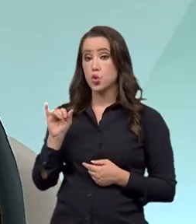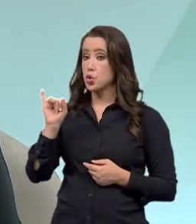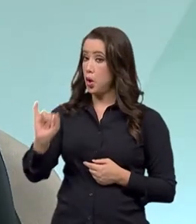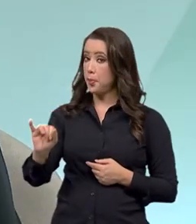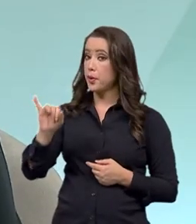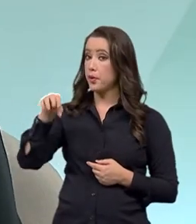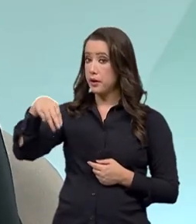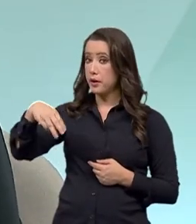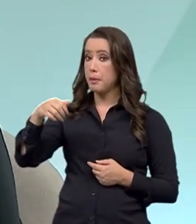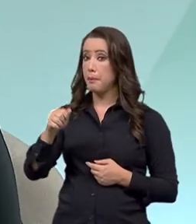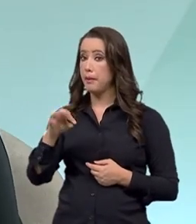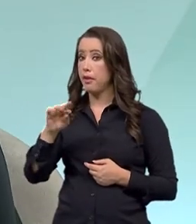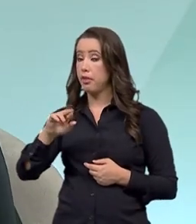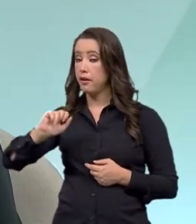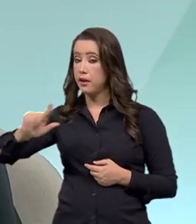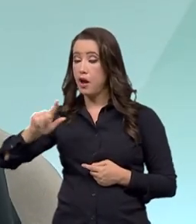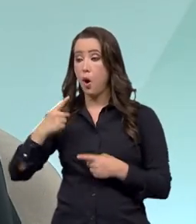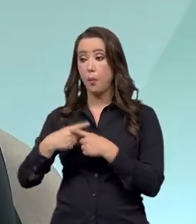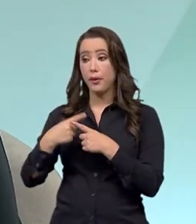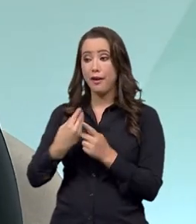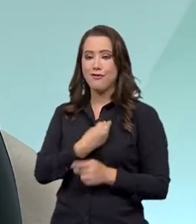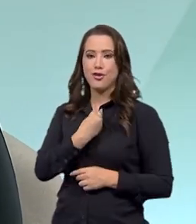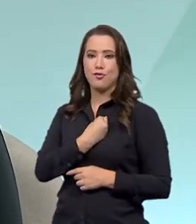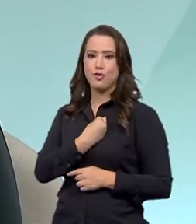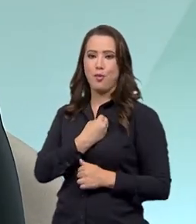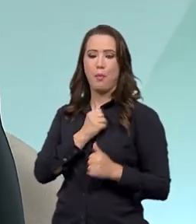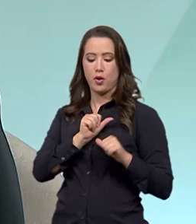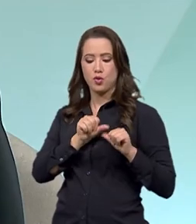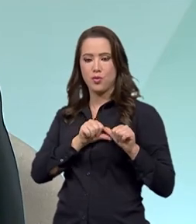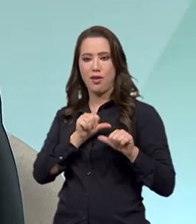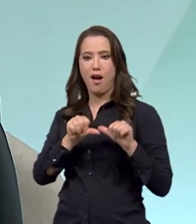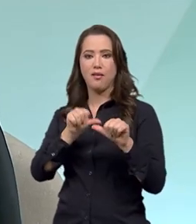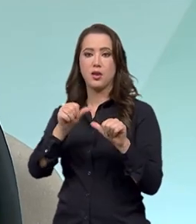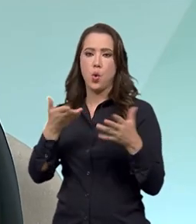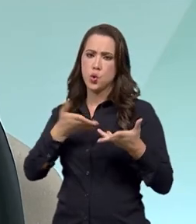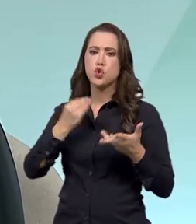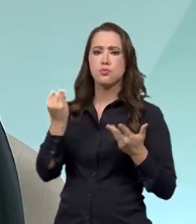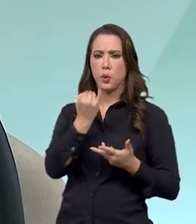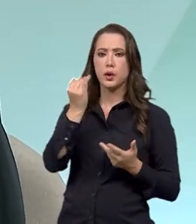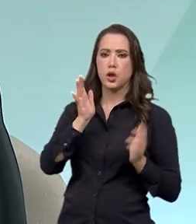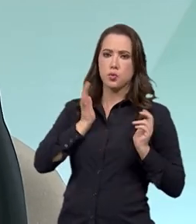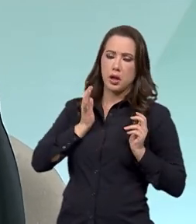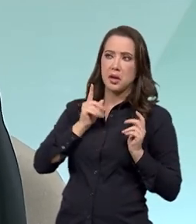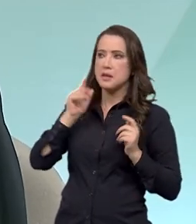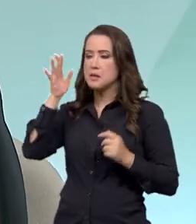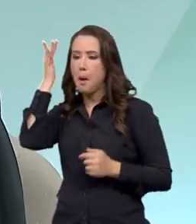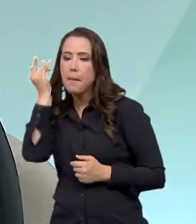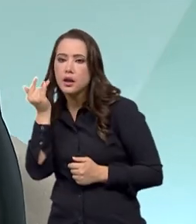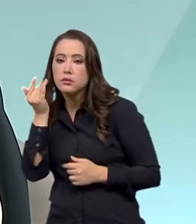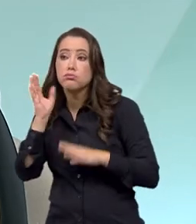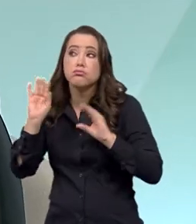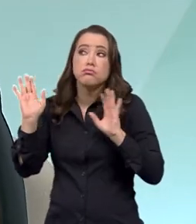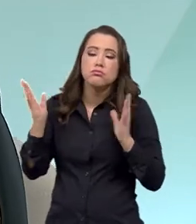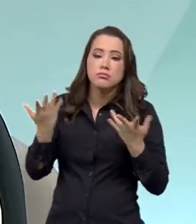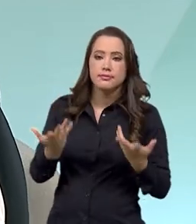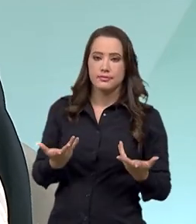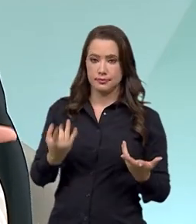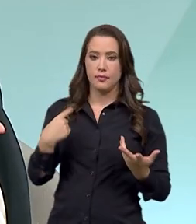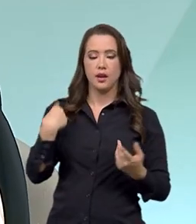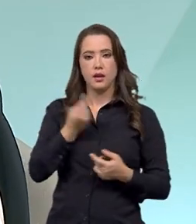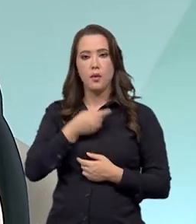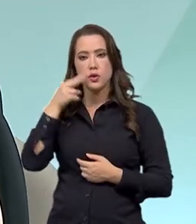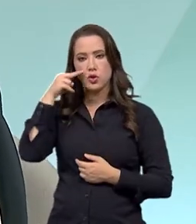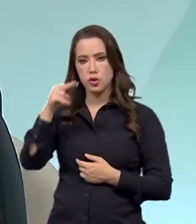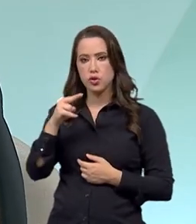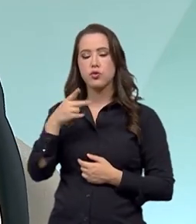imaterial é vivo, ele sofre modificações. Então, no momento da revalidação, é o momento da gente parar, olhar